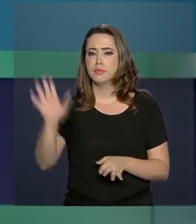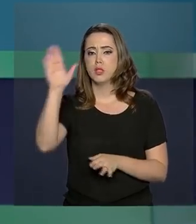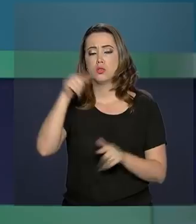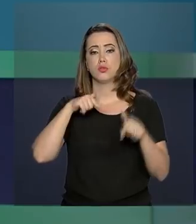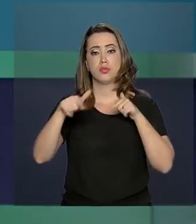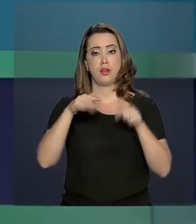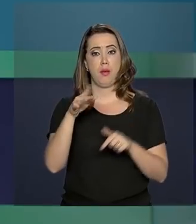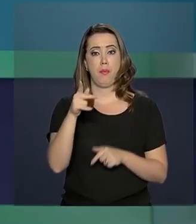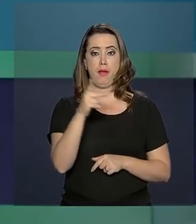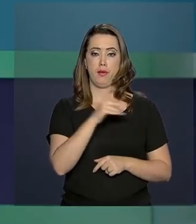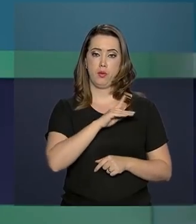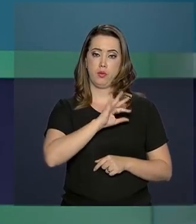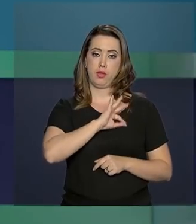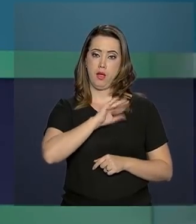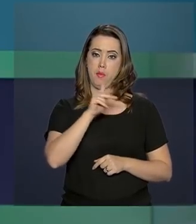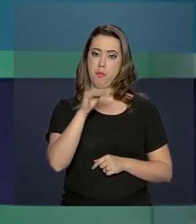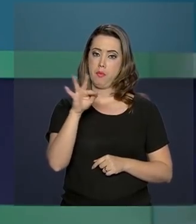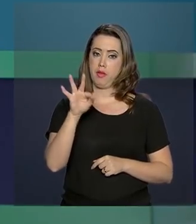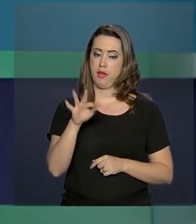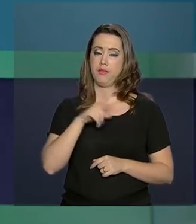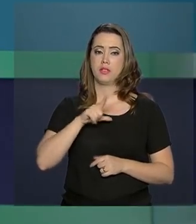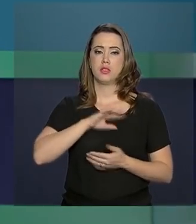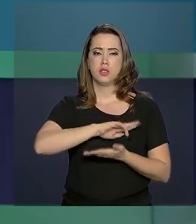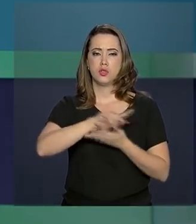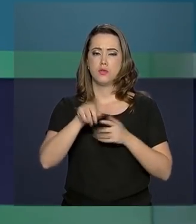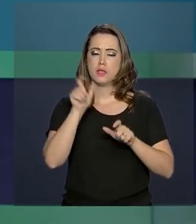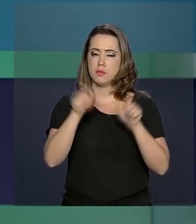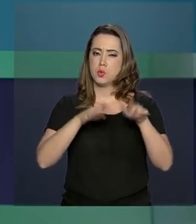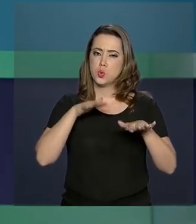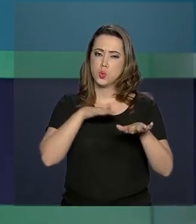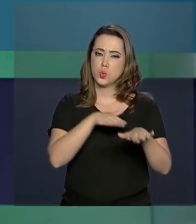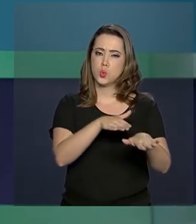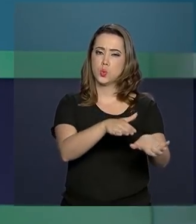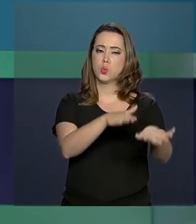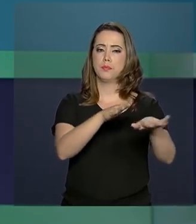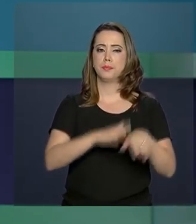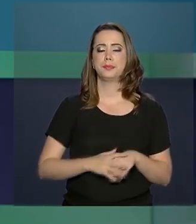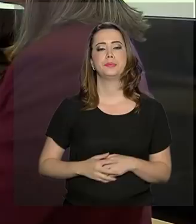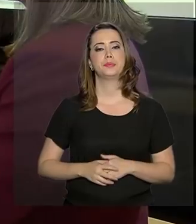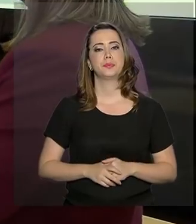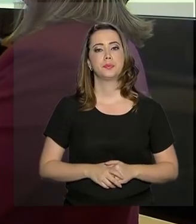operações da PRF, pois conta com um grande fluxo de veículos.